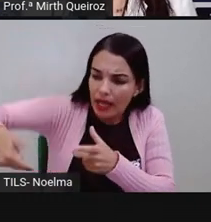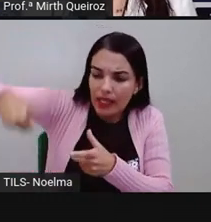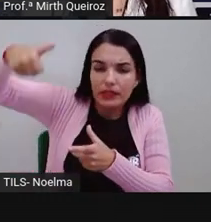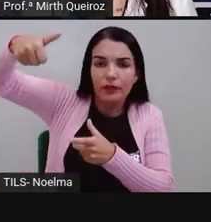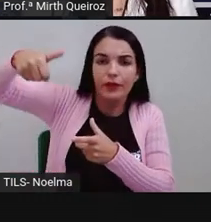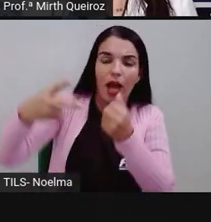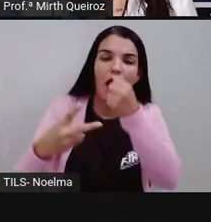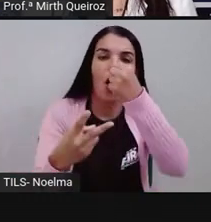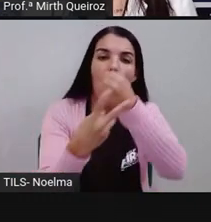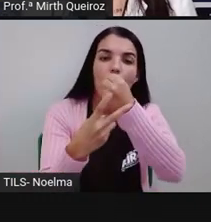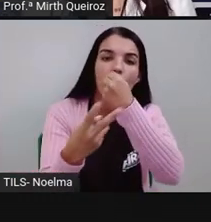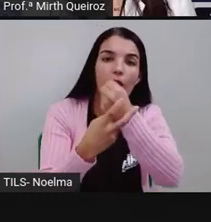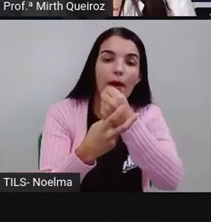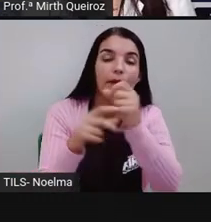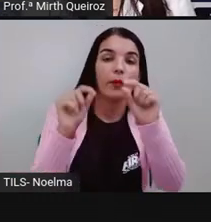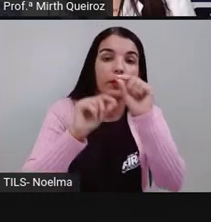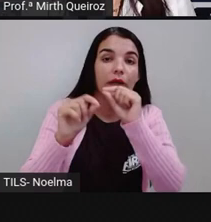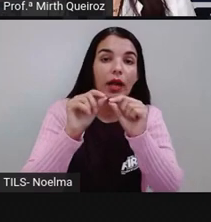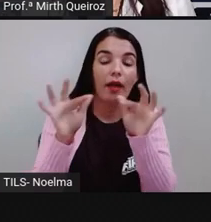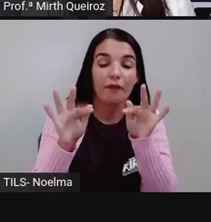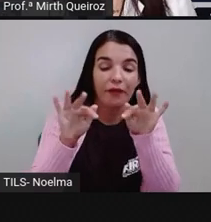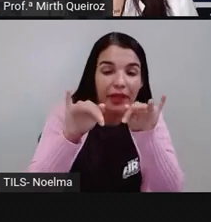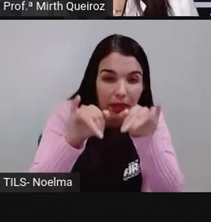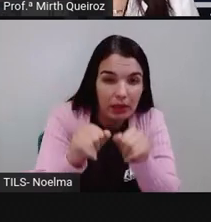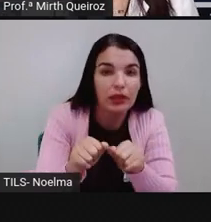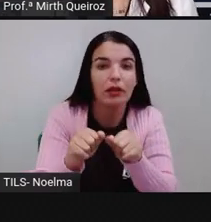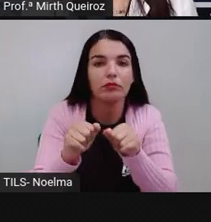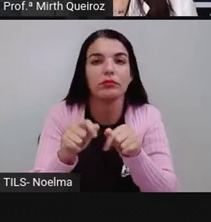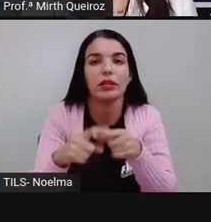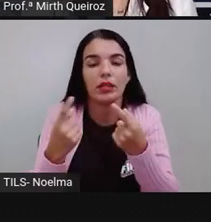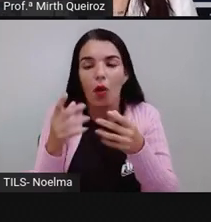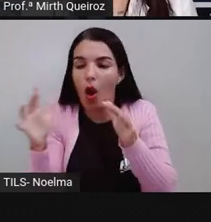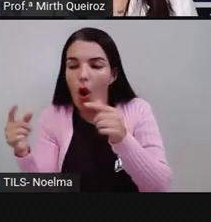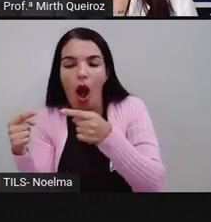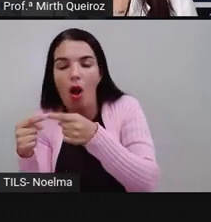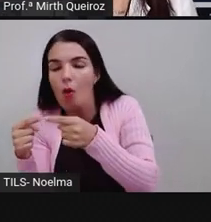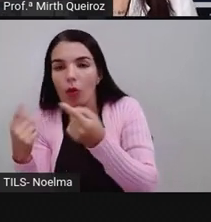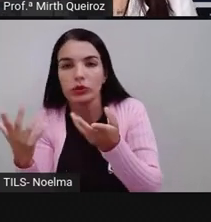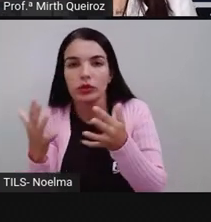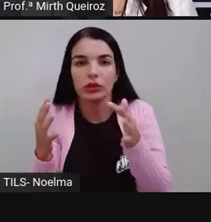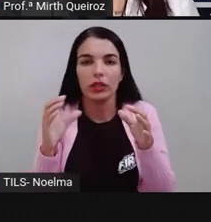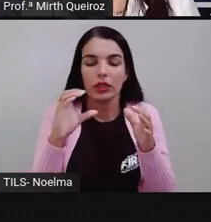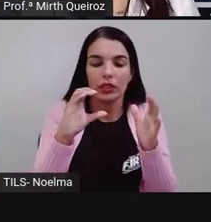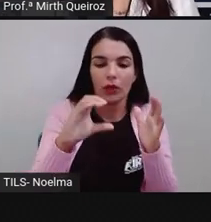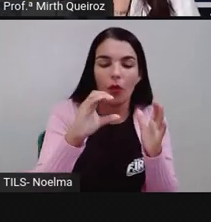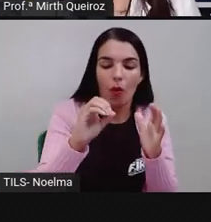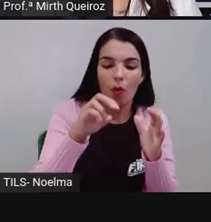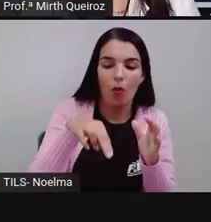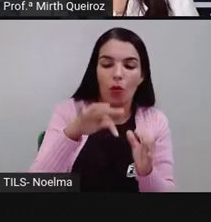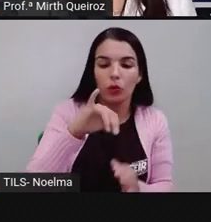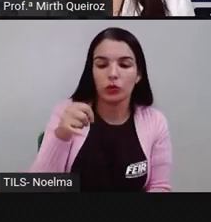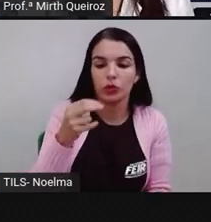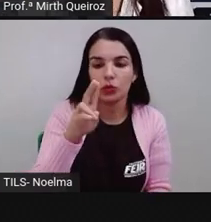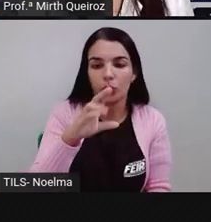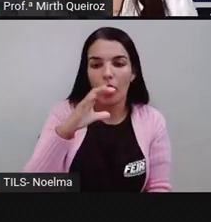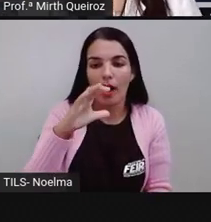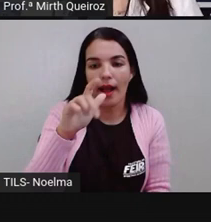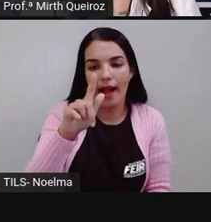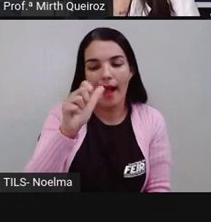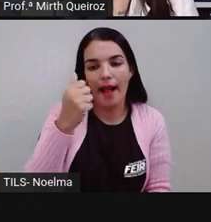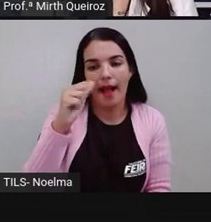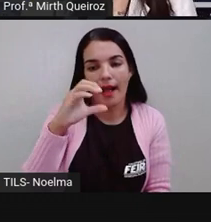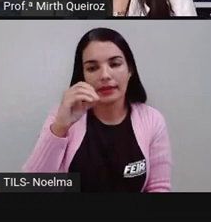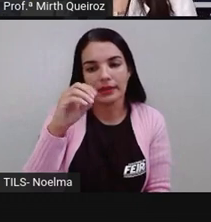verbos segundo as suas terminações, ou de acordo com a conjugação. Aí vocês vão dizer se é da primeira conjugação, segunda